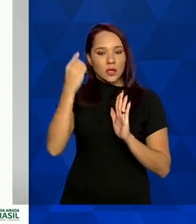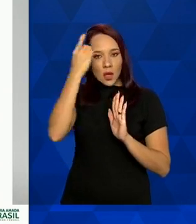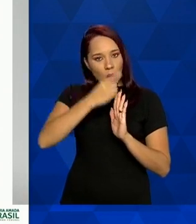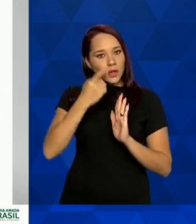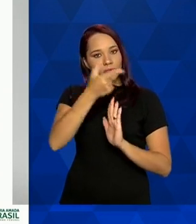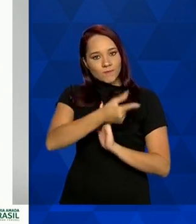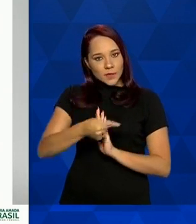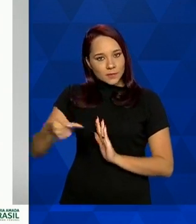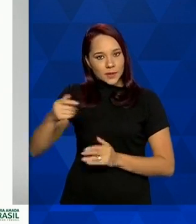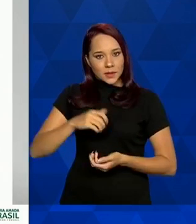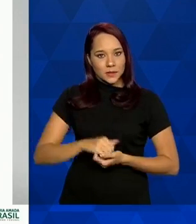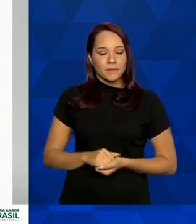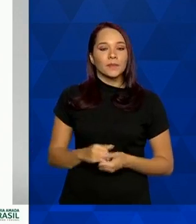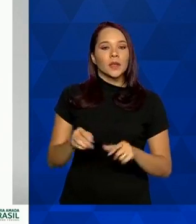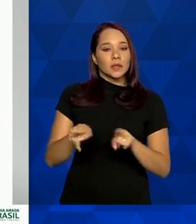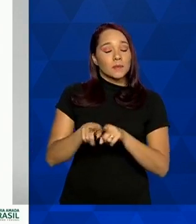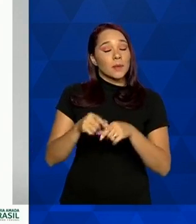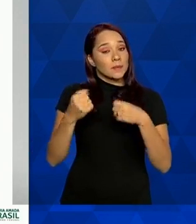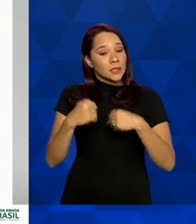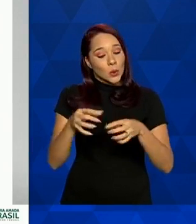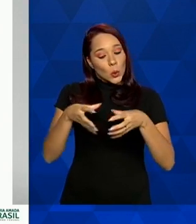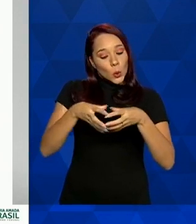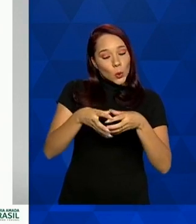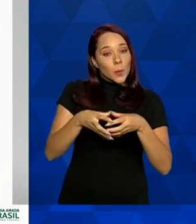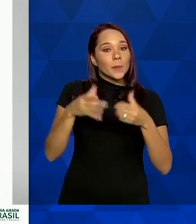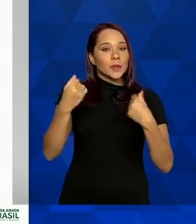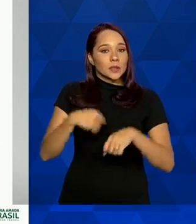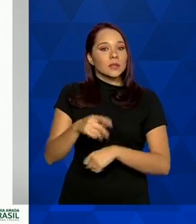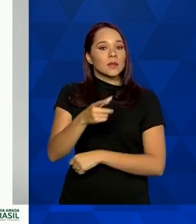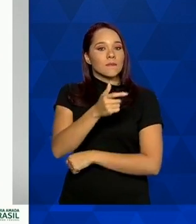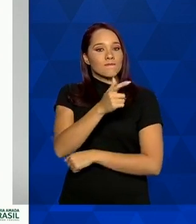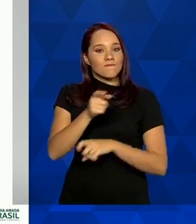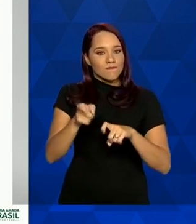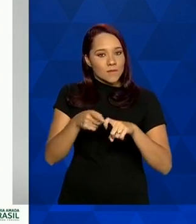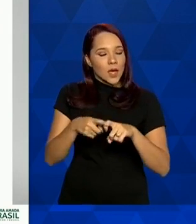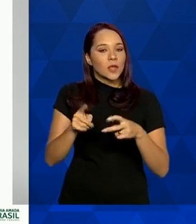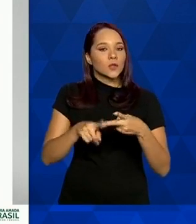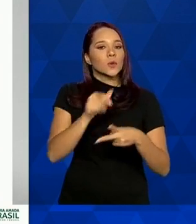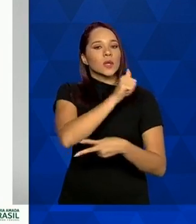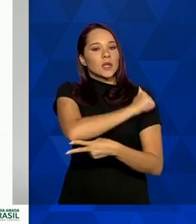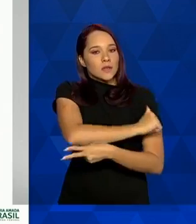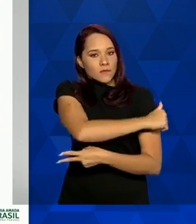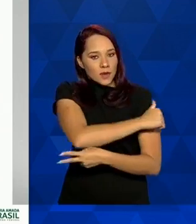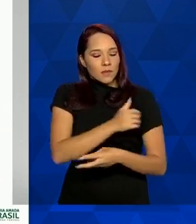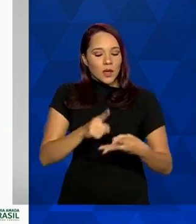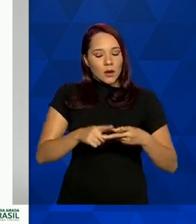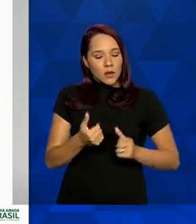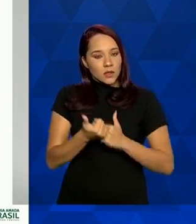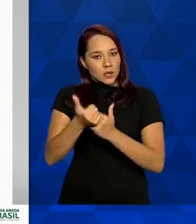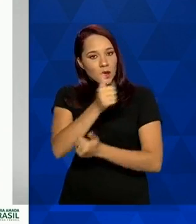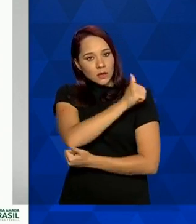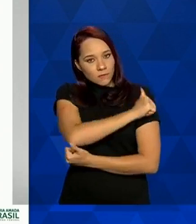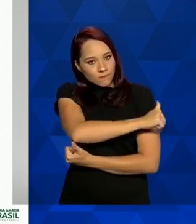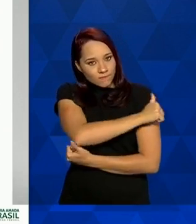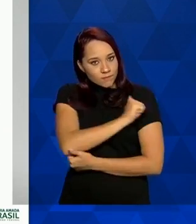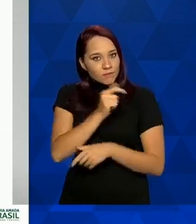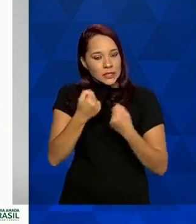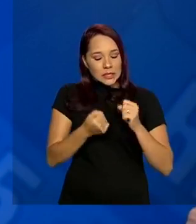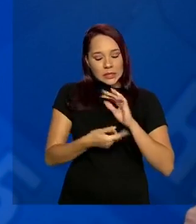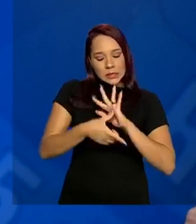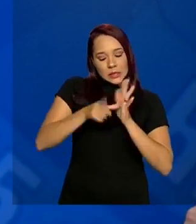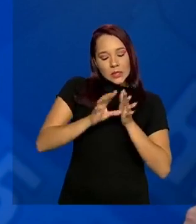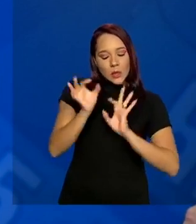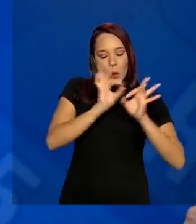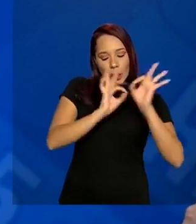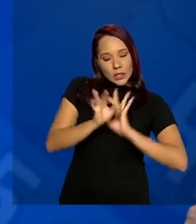semanais. Também compostos por médicos, enfermeiros, técnicos e auxiliares de enfermagem, que devem se organizar ao